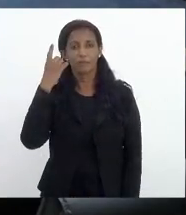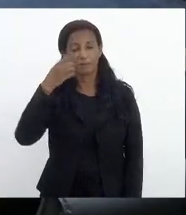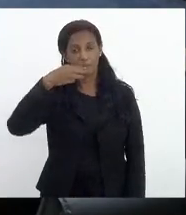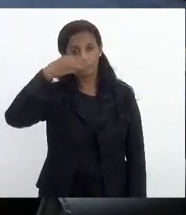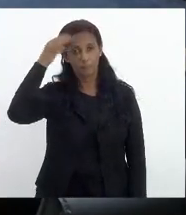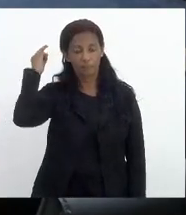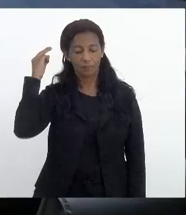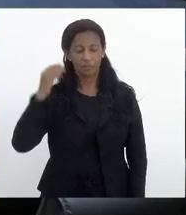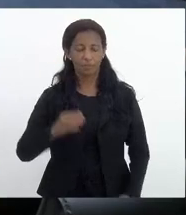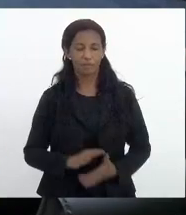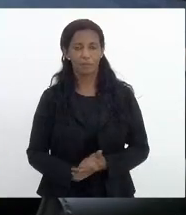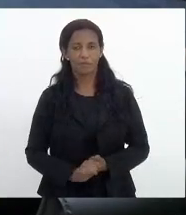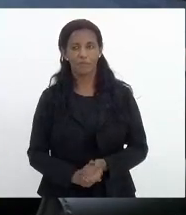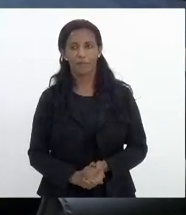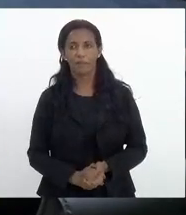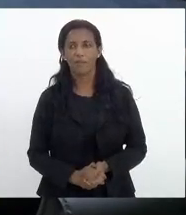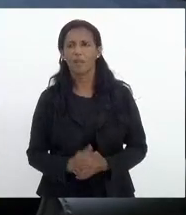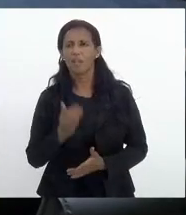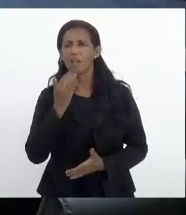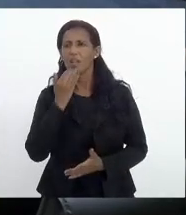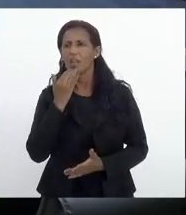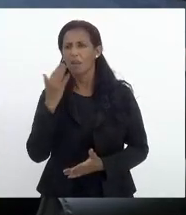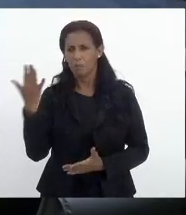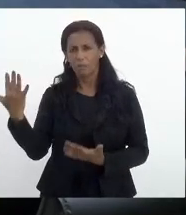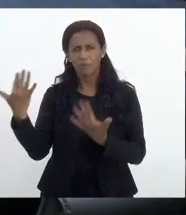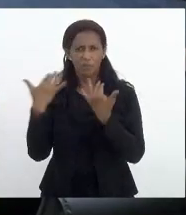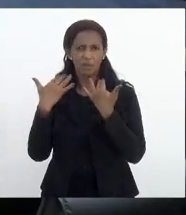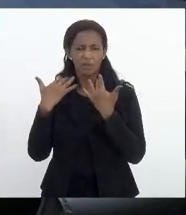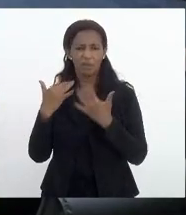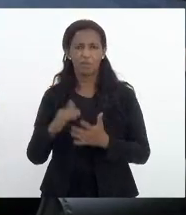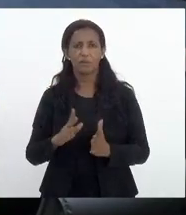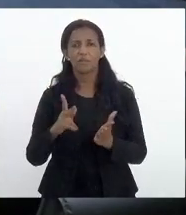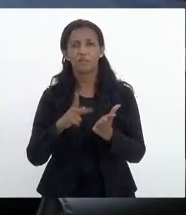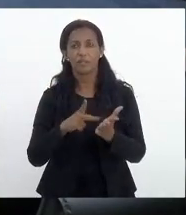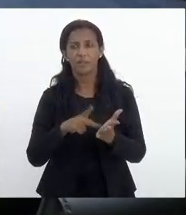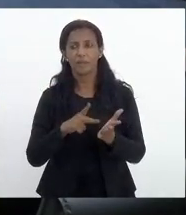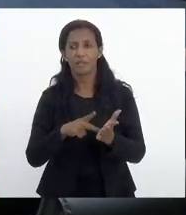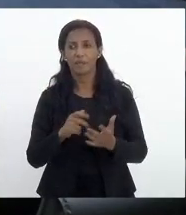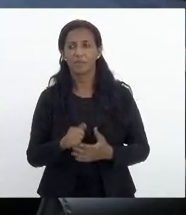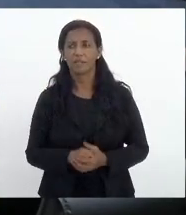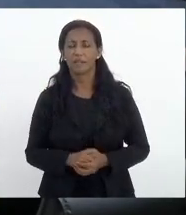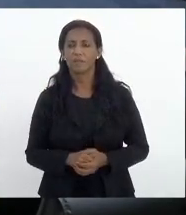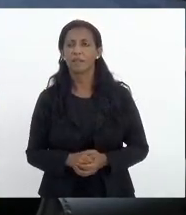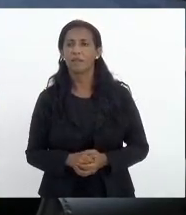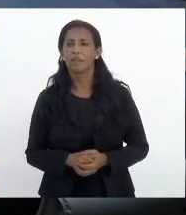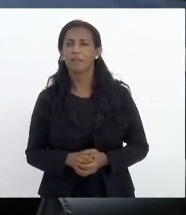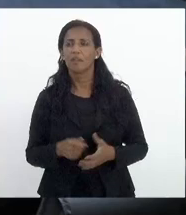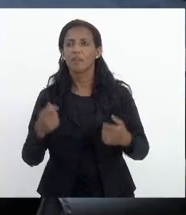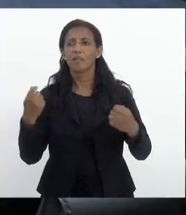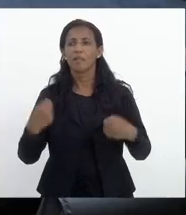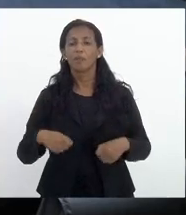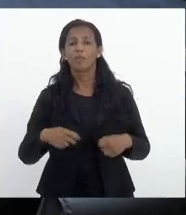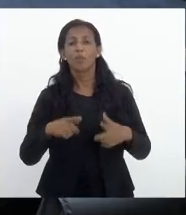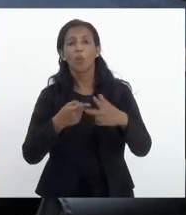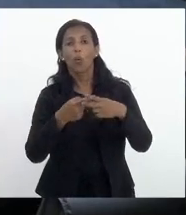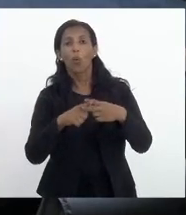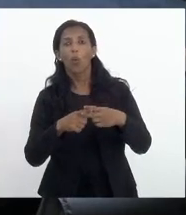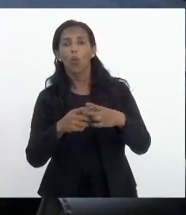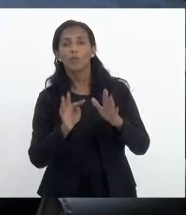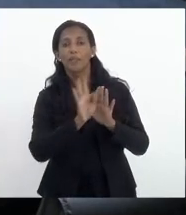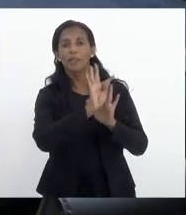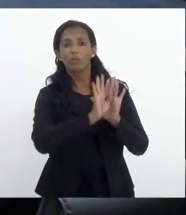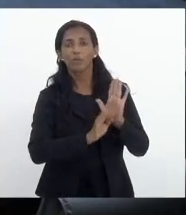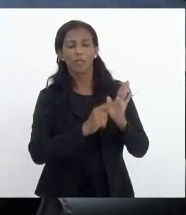presidente ao ler pedir só atenção deputado Luiz Paulo na verdade eu preciso fazer uma correção ao